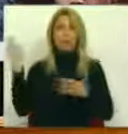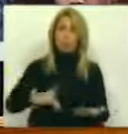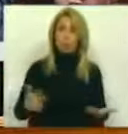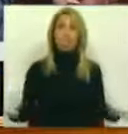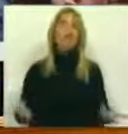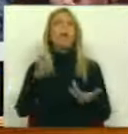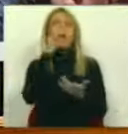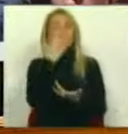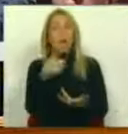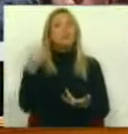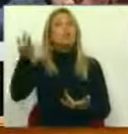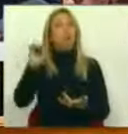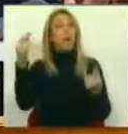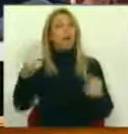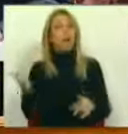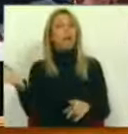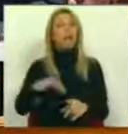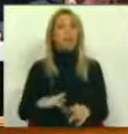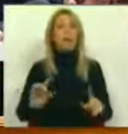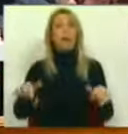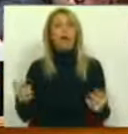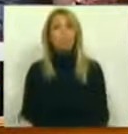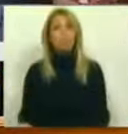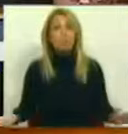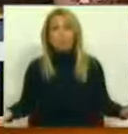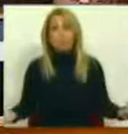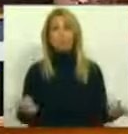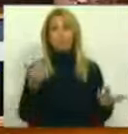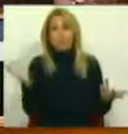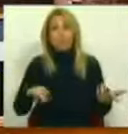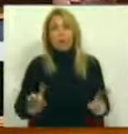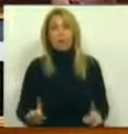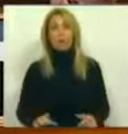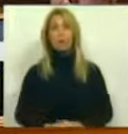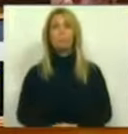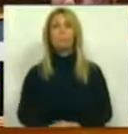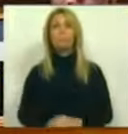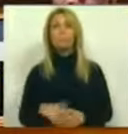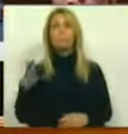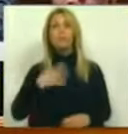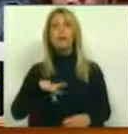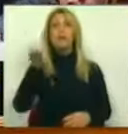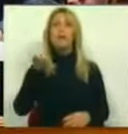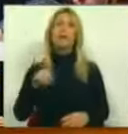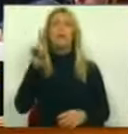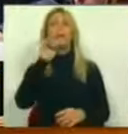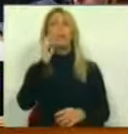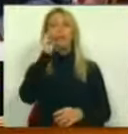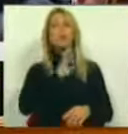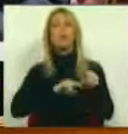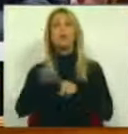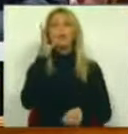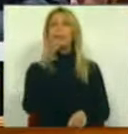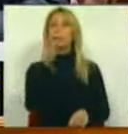parece querer ter trazido, mas afinal de contas acabou por não trazer. Queria também, senhoras e senhores